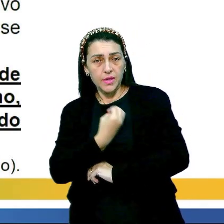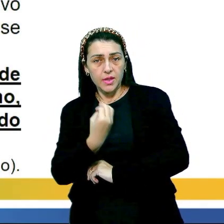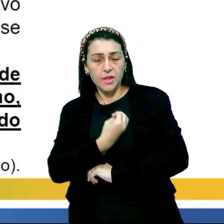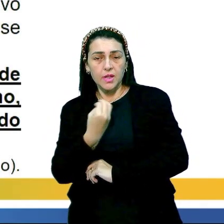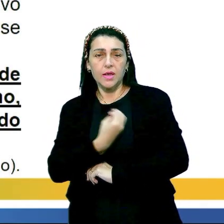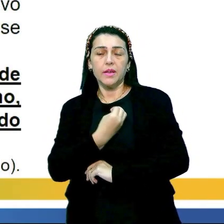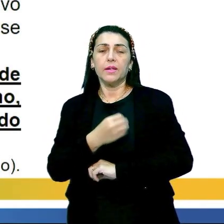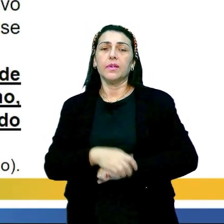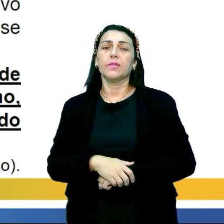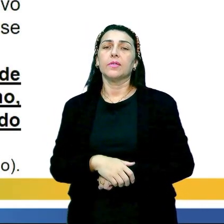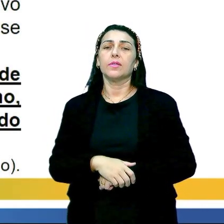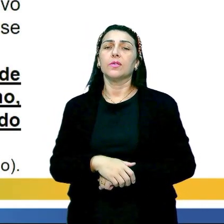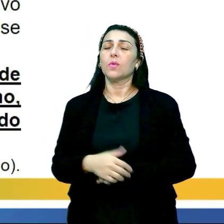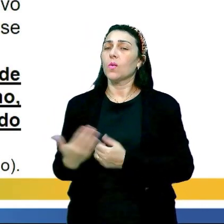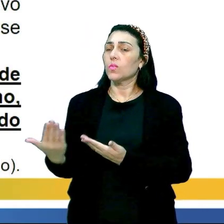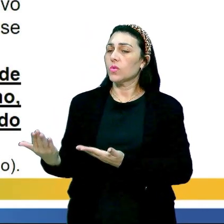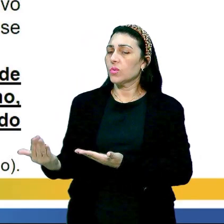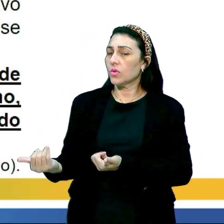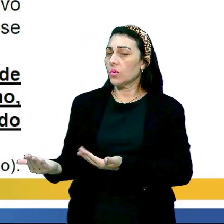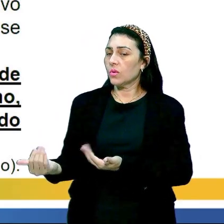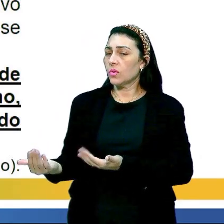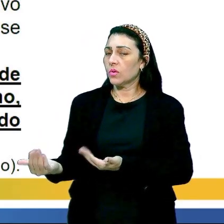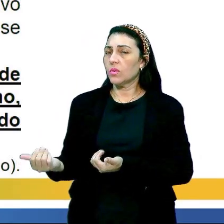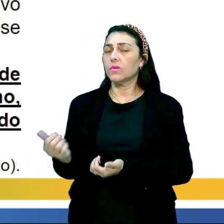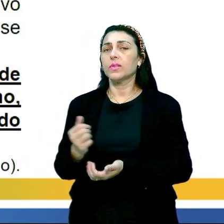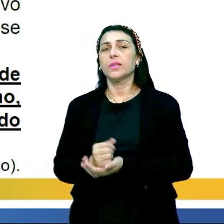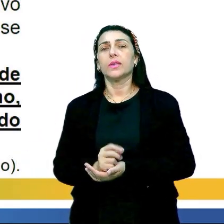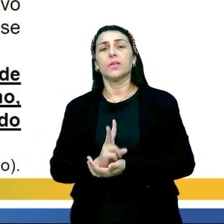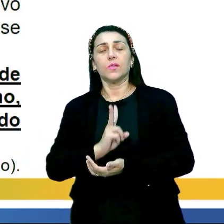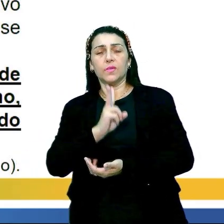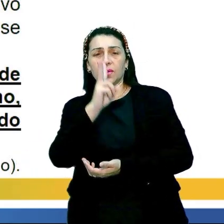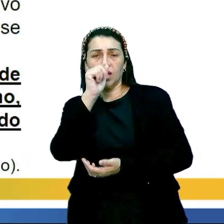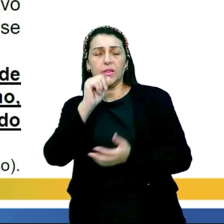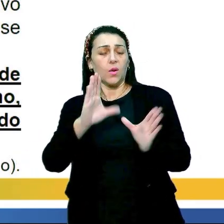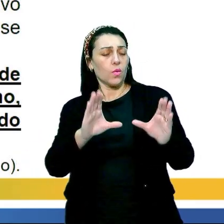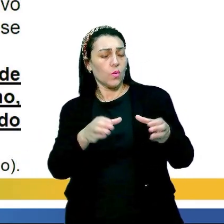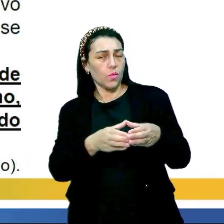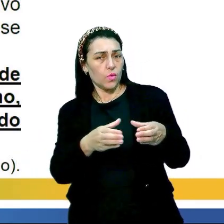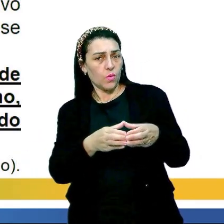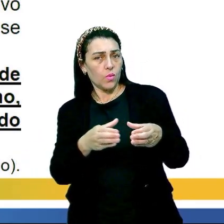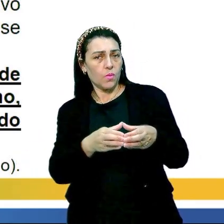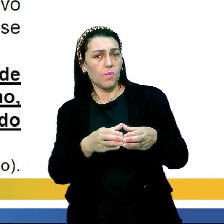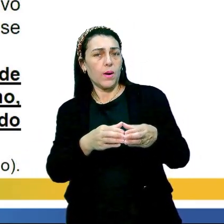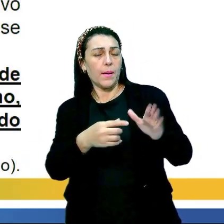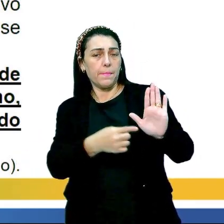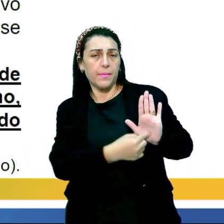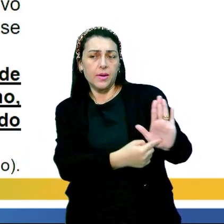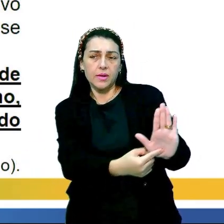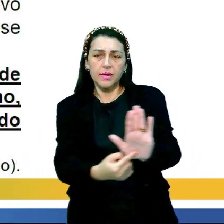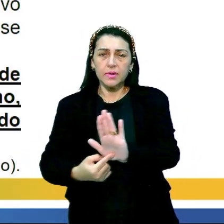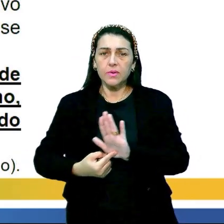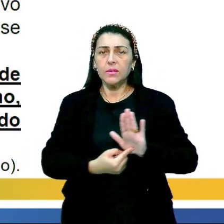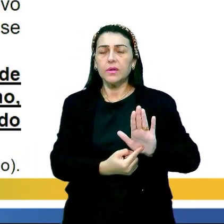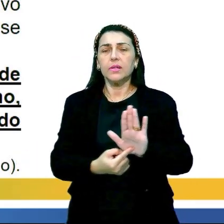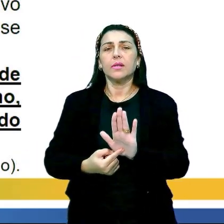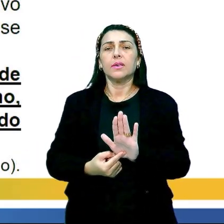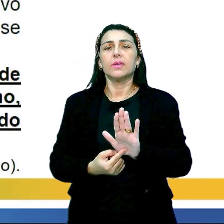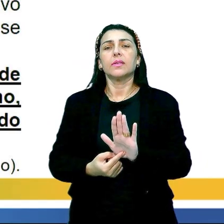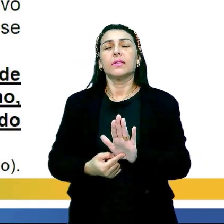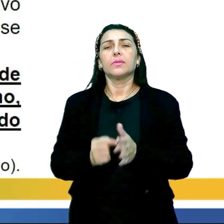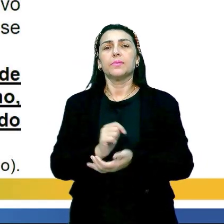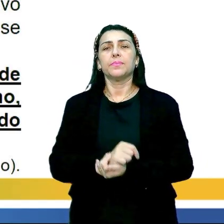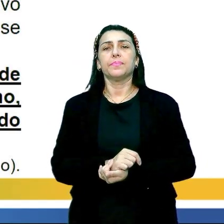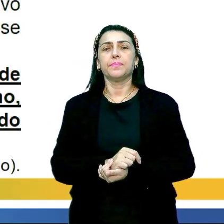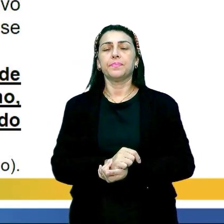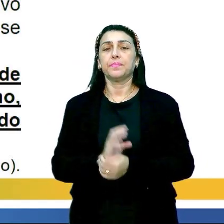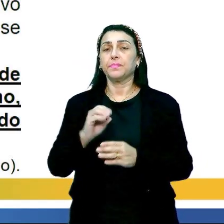né? Com o público jovem, forças, versões, grupos, apresentações. Então,